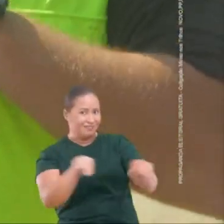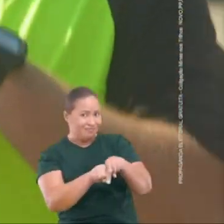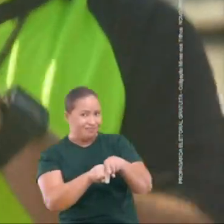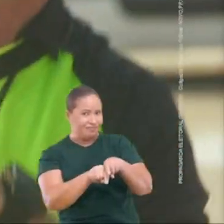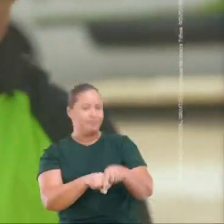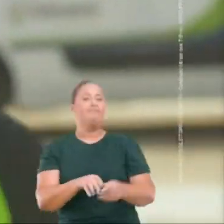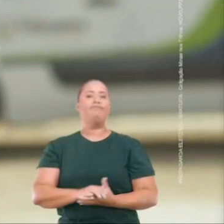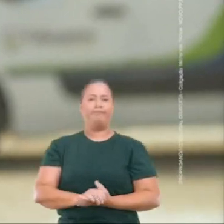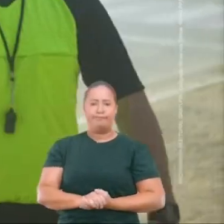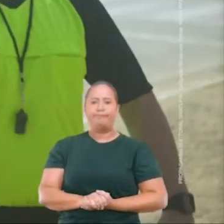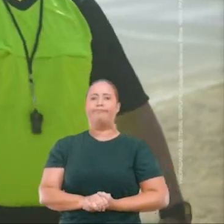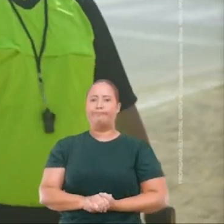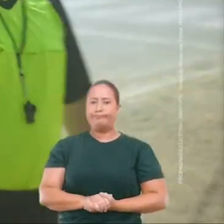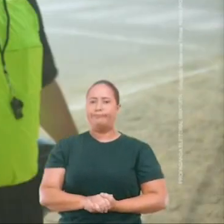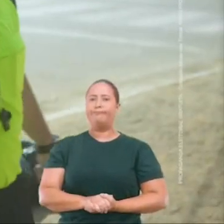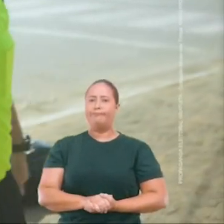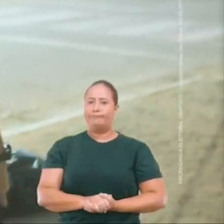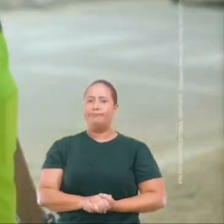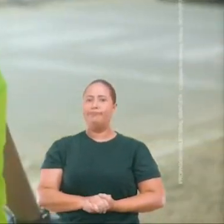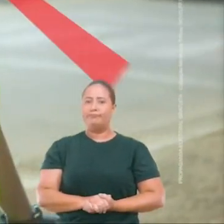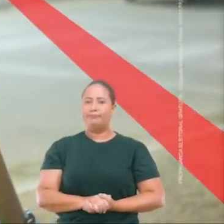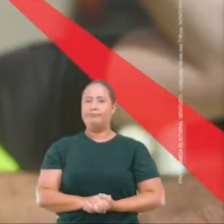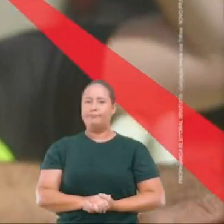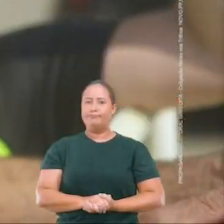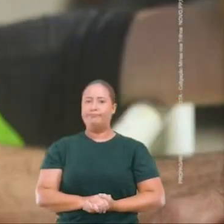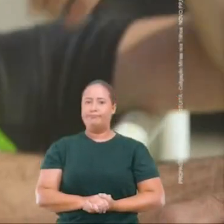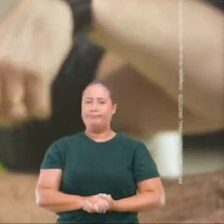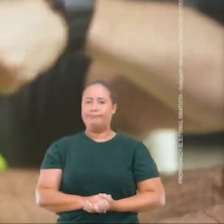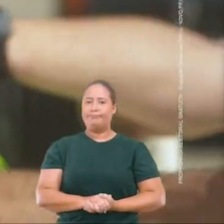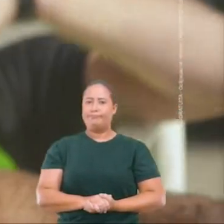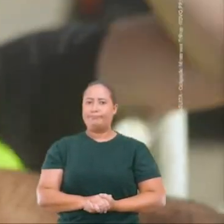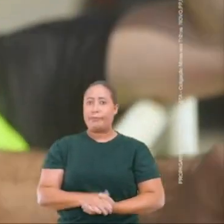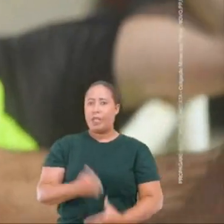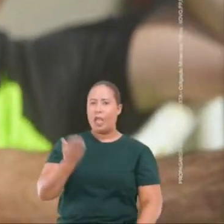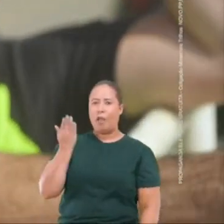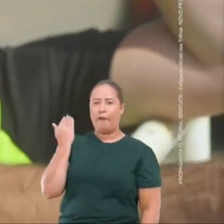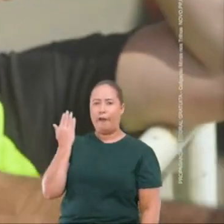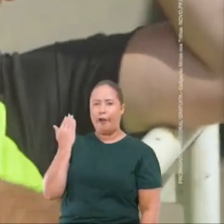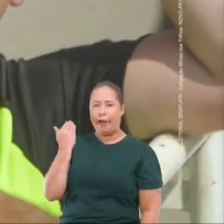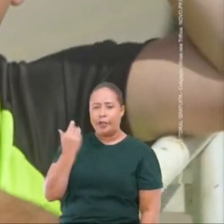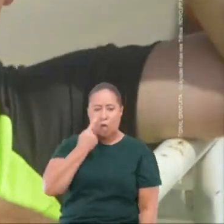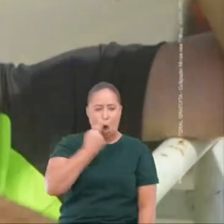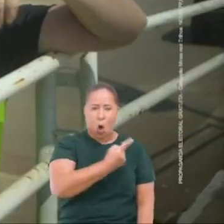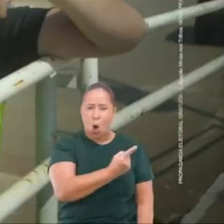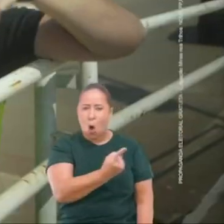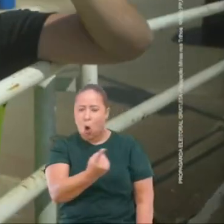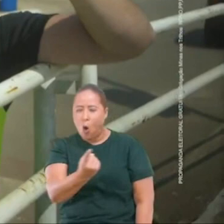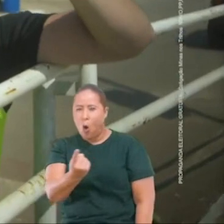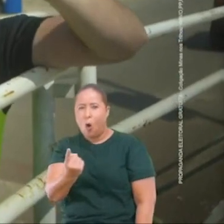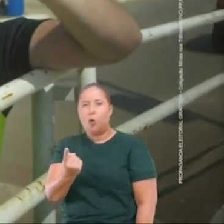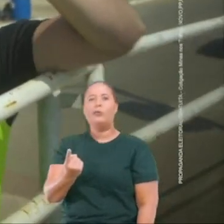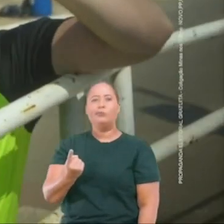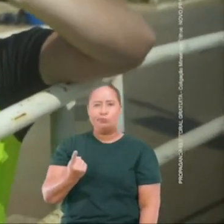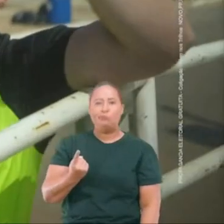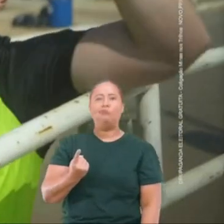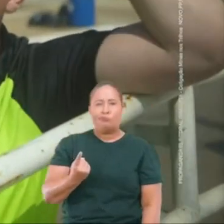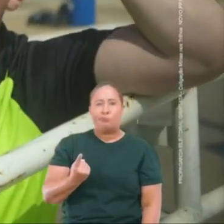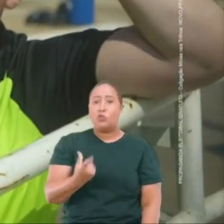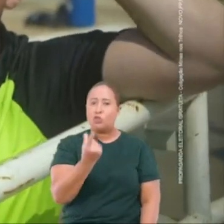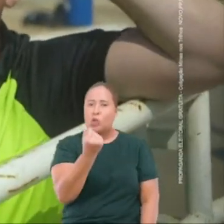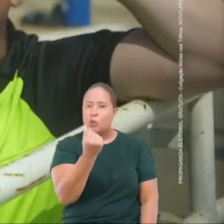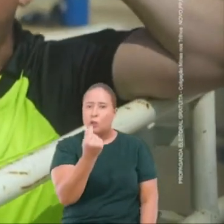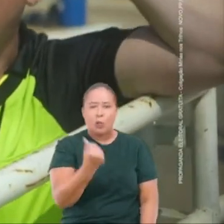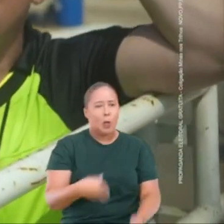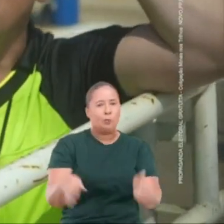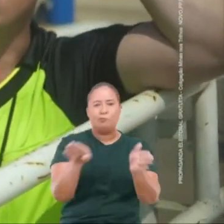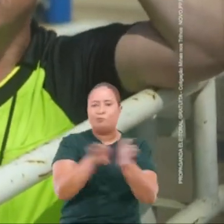Antes era isso aqui, Antes aqui, Ó, ó. O dinheiro não estava chegando ainda. Gélio não lembro. E quem que enviou o dinheiro